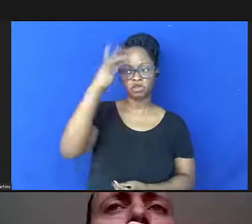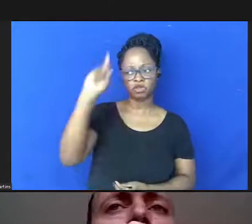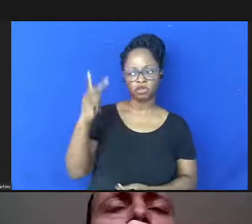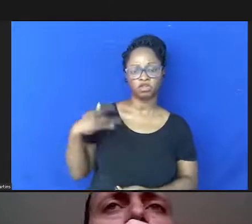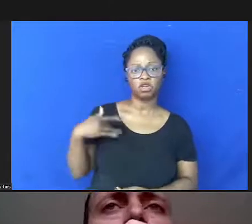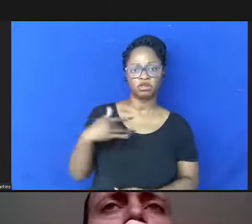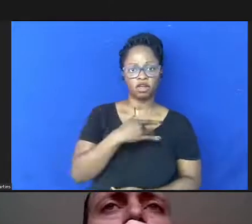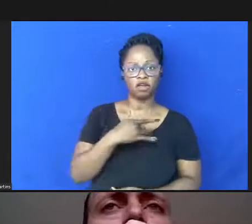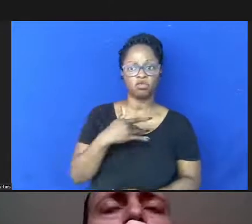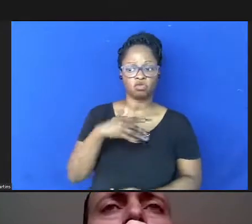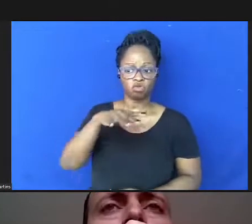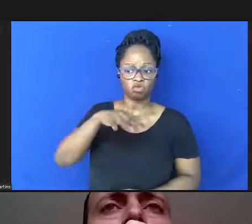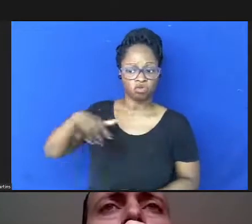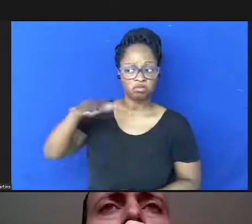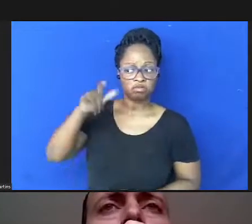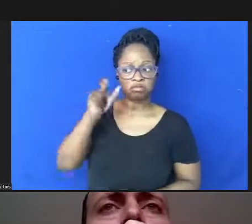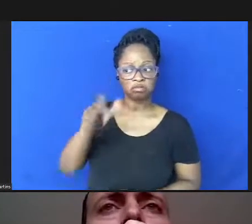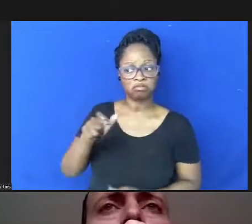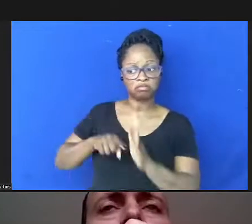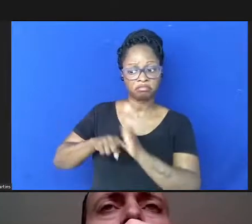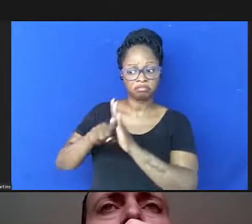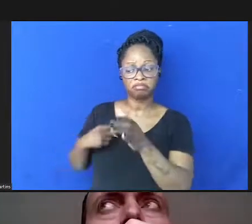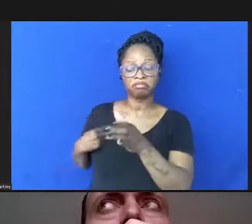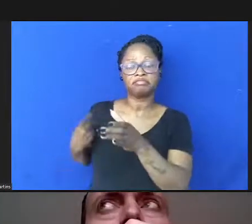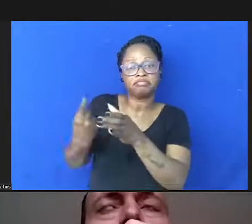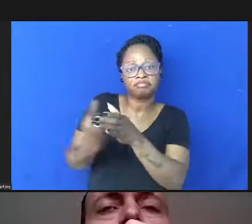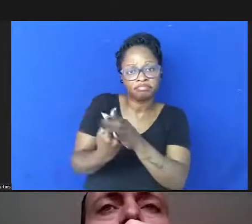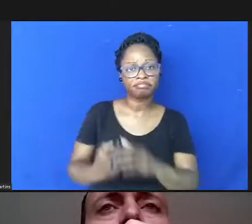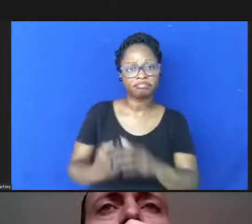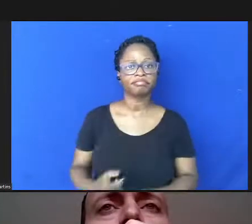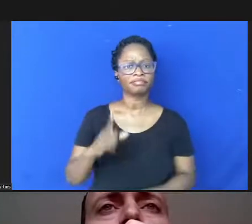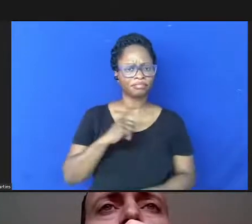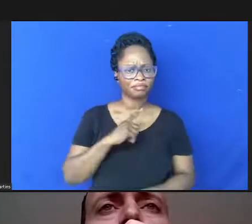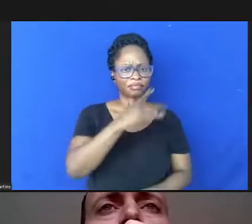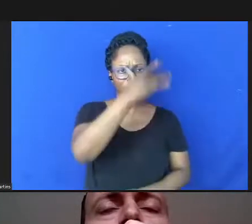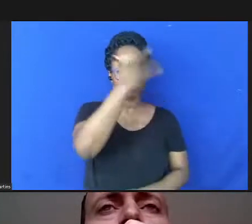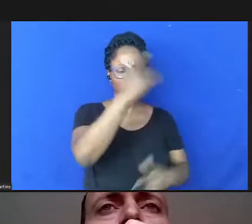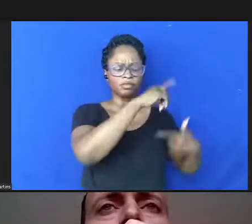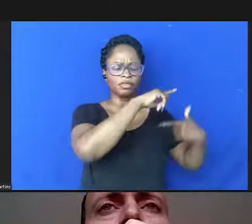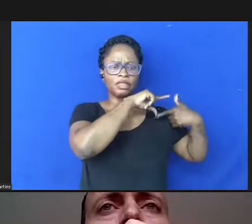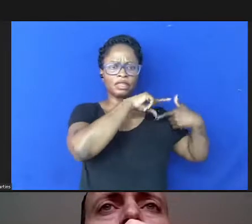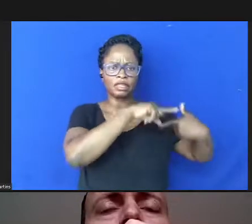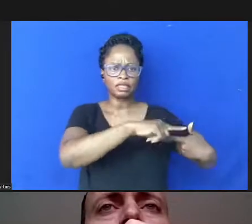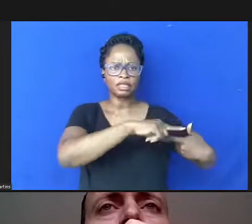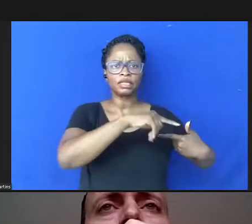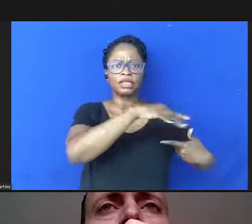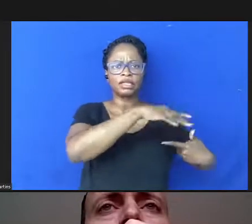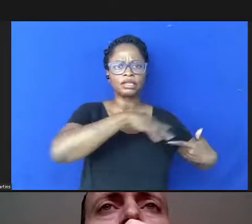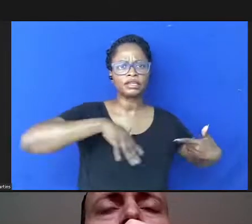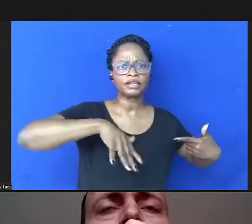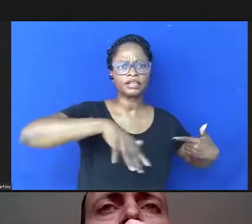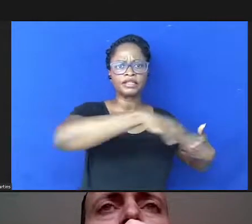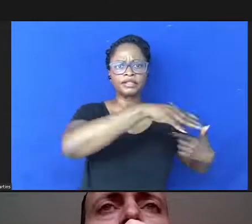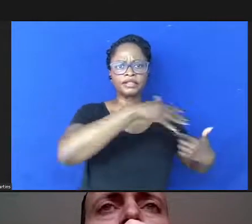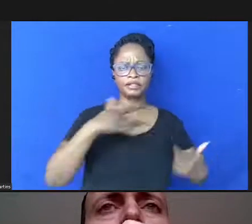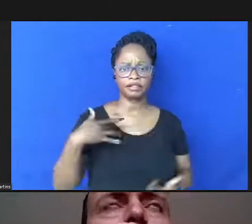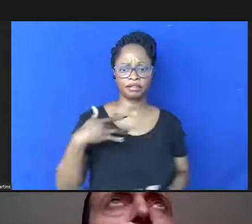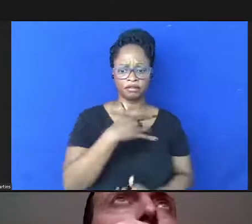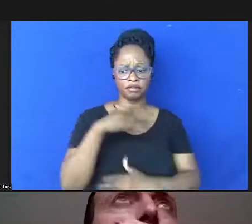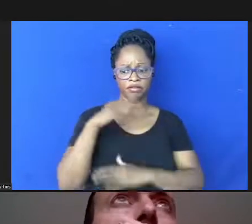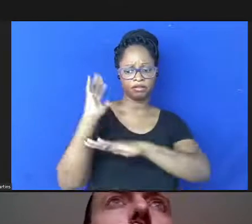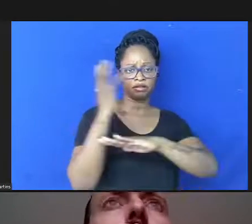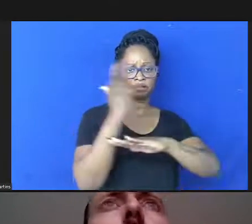interessado no tema e fazendo parte a gente vê pessoas tradicionais da área de saúde ambiental